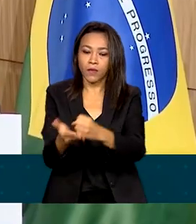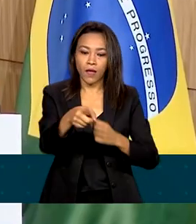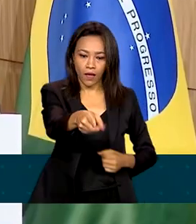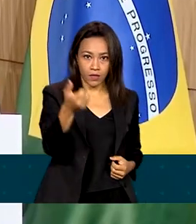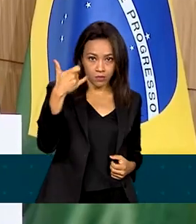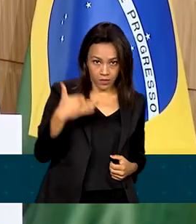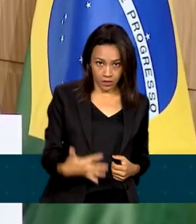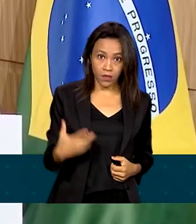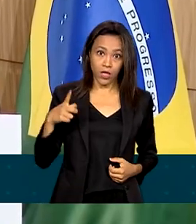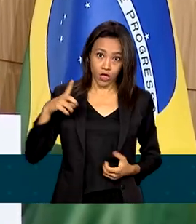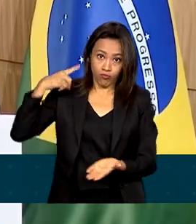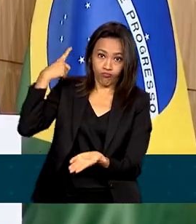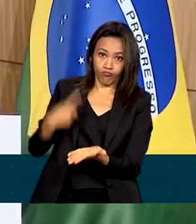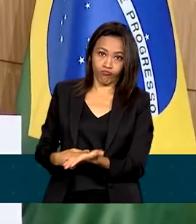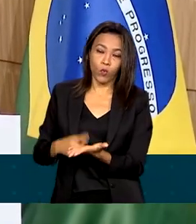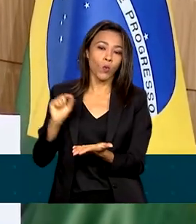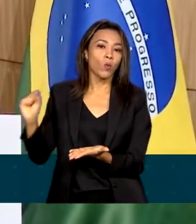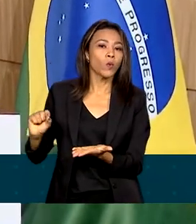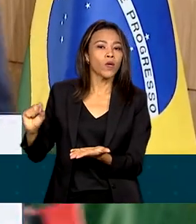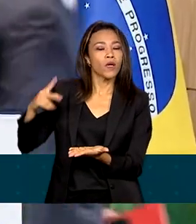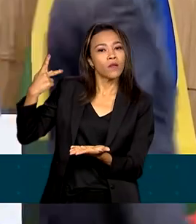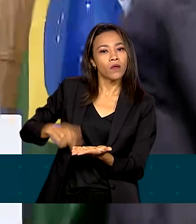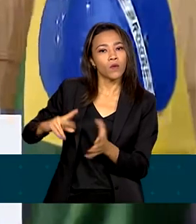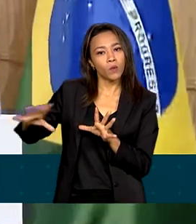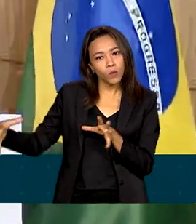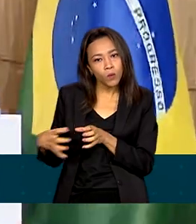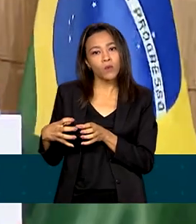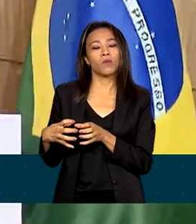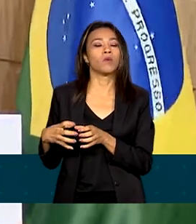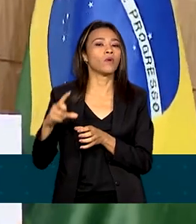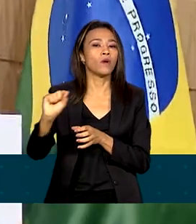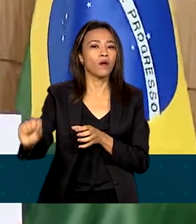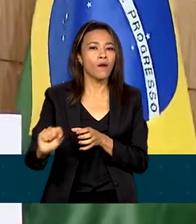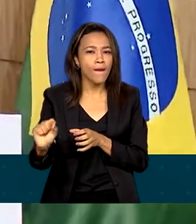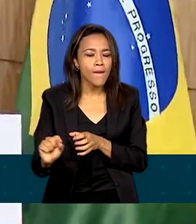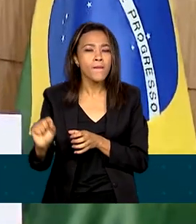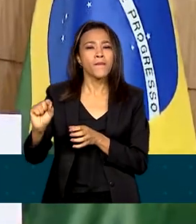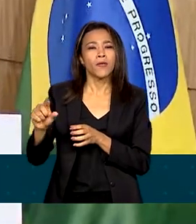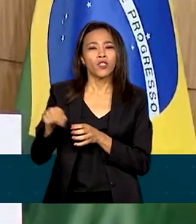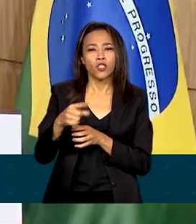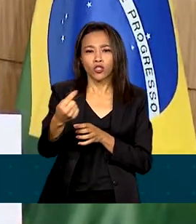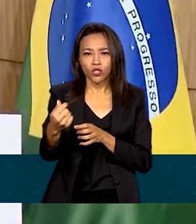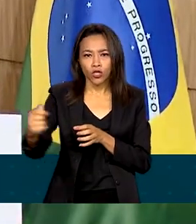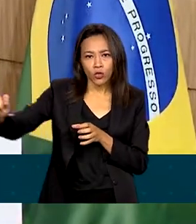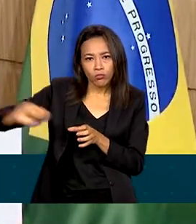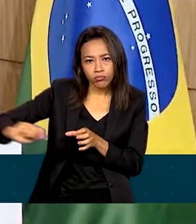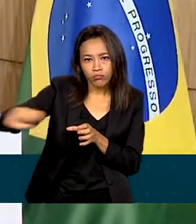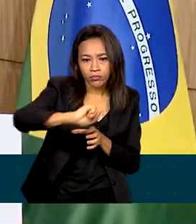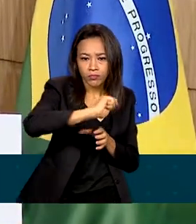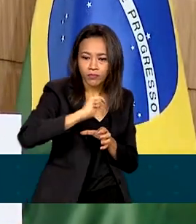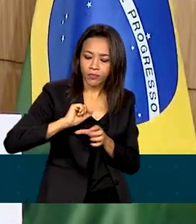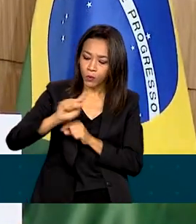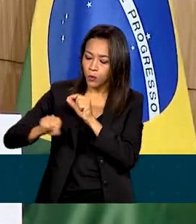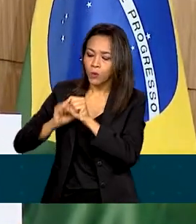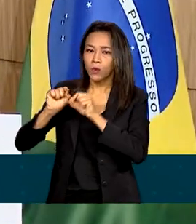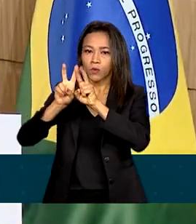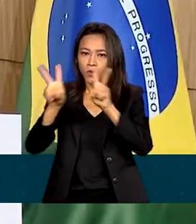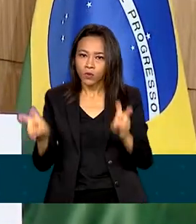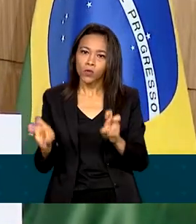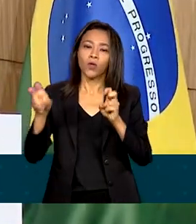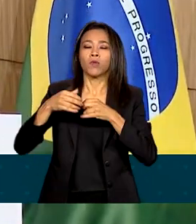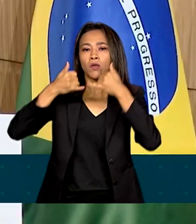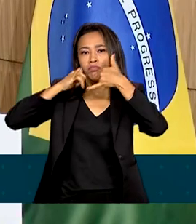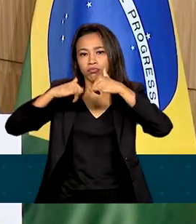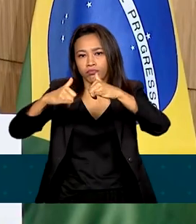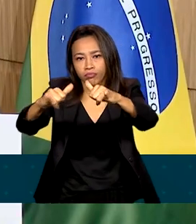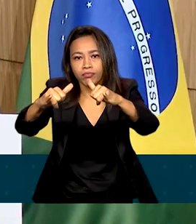do Banco dos BRICS, do NDB, na mobilização de recursos para investimento em energia limpa e